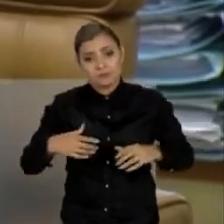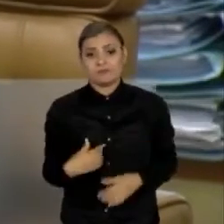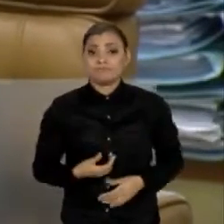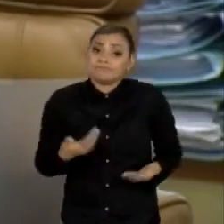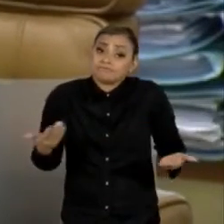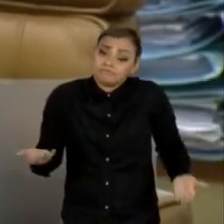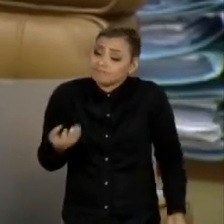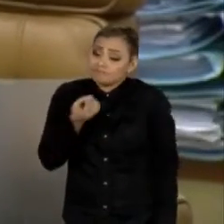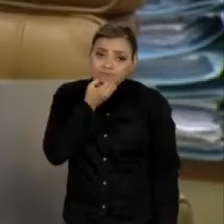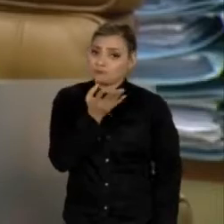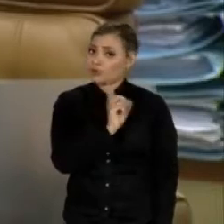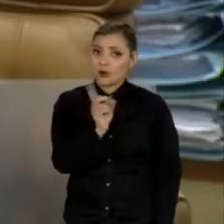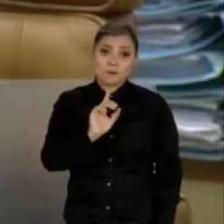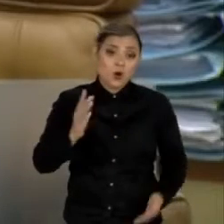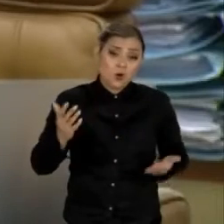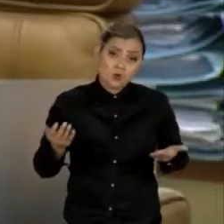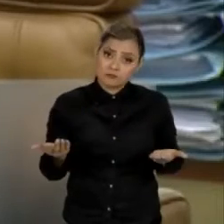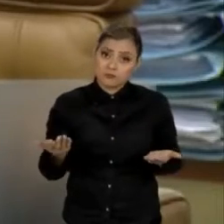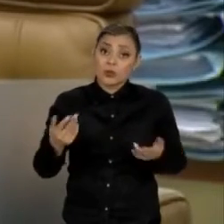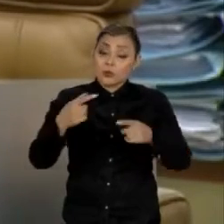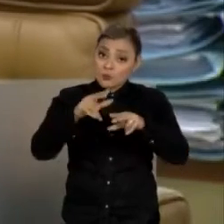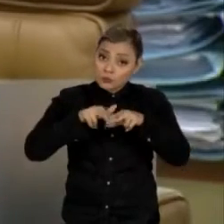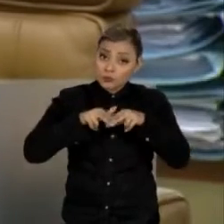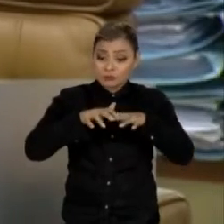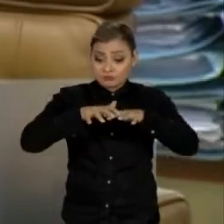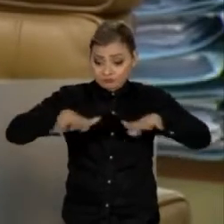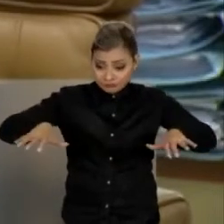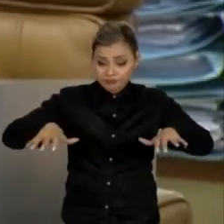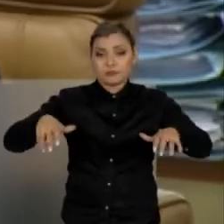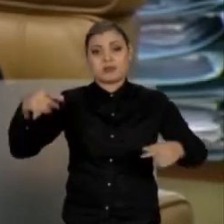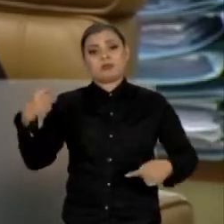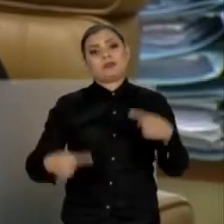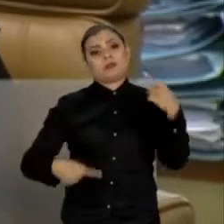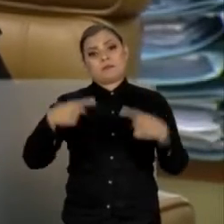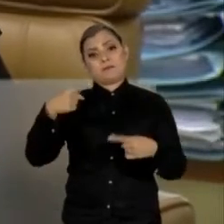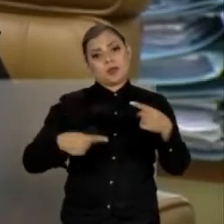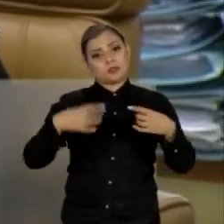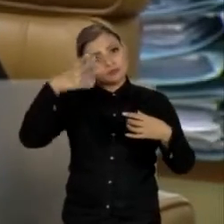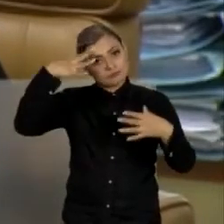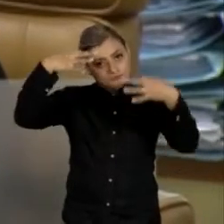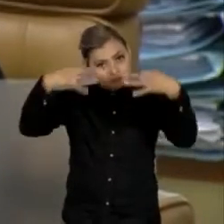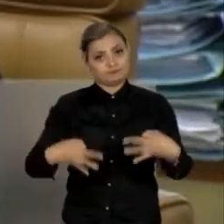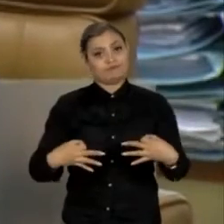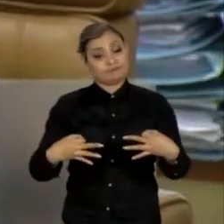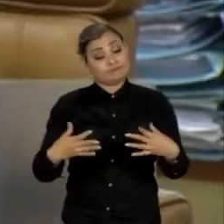acabou não sendo bom para um debate racional.